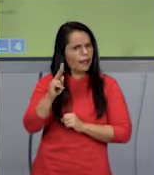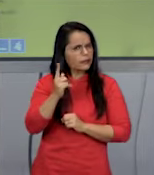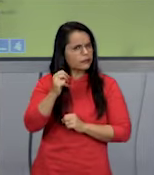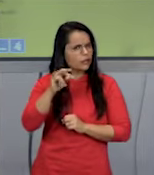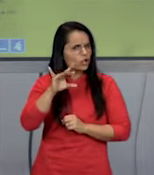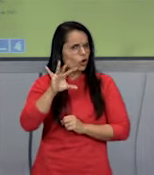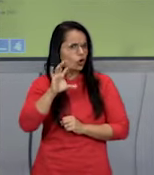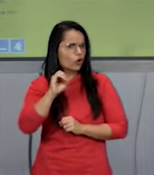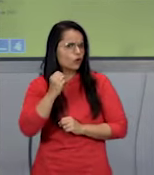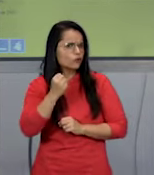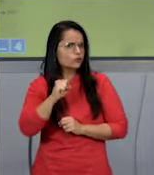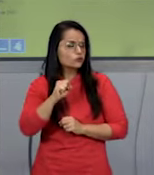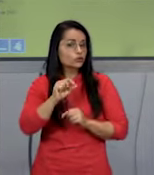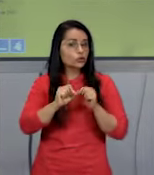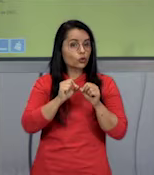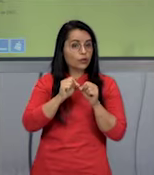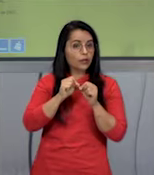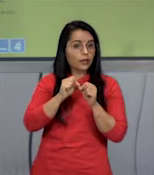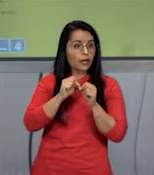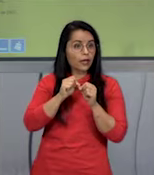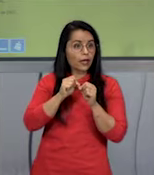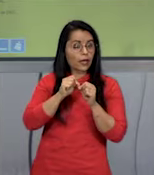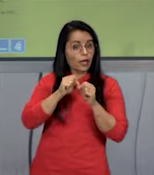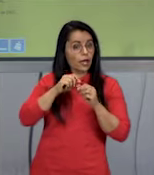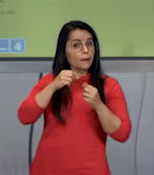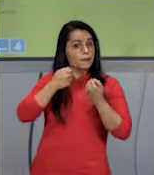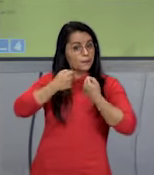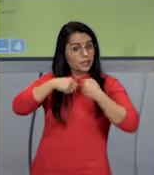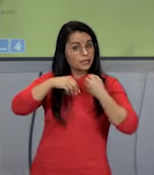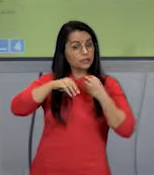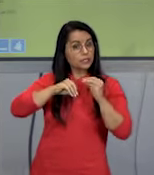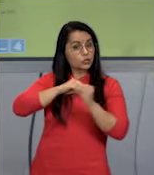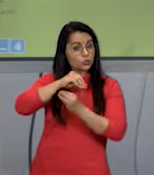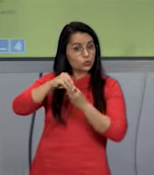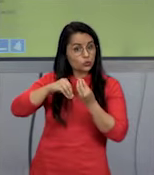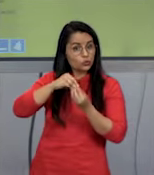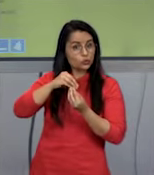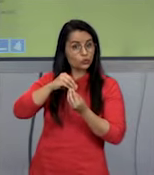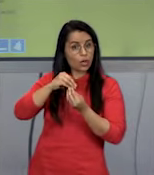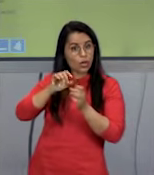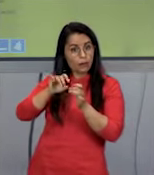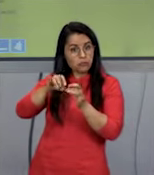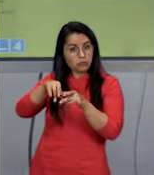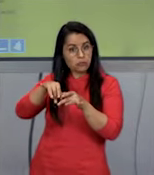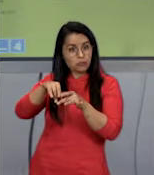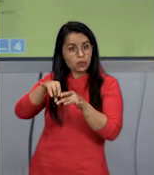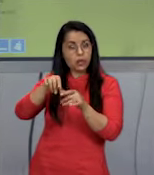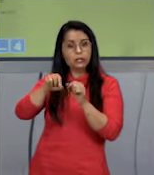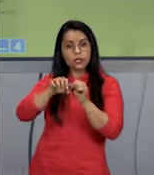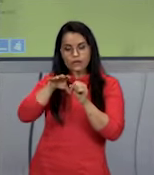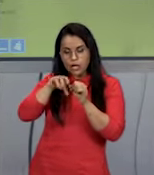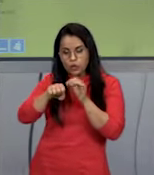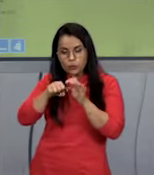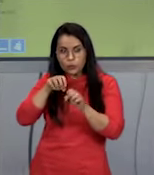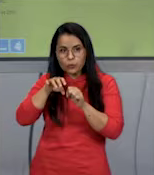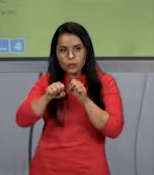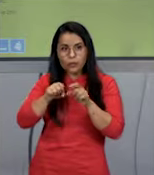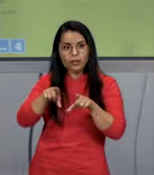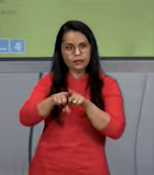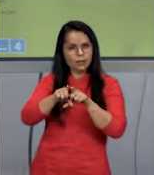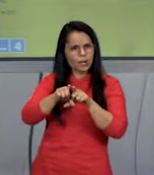por se alimentar de matéria orgânica em decomposição, são chamados também de